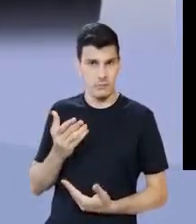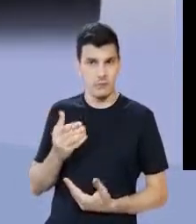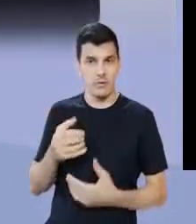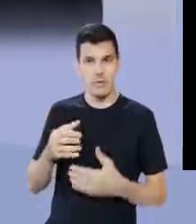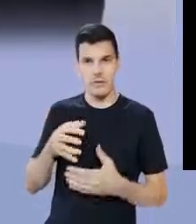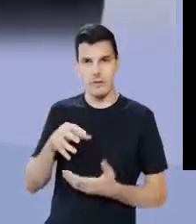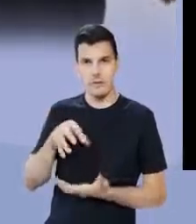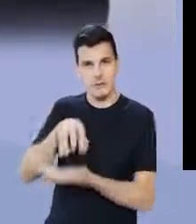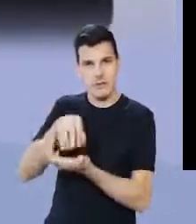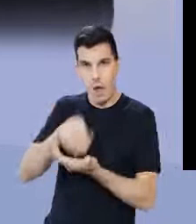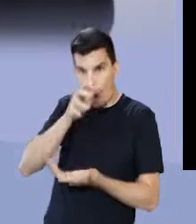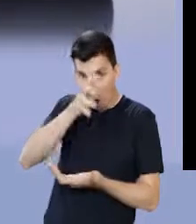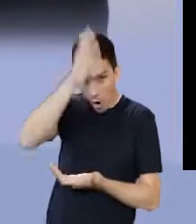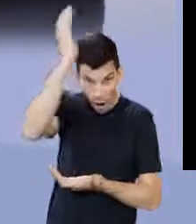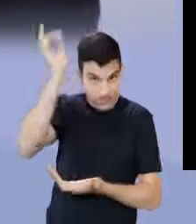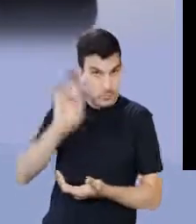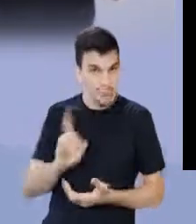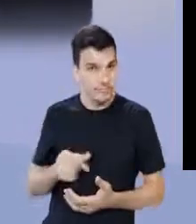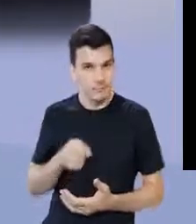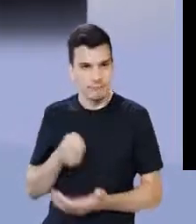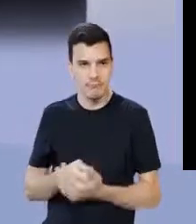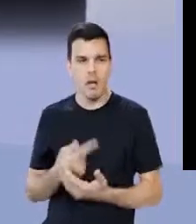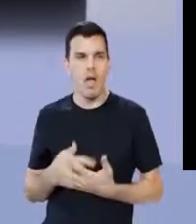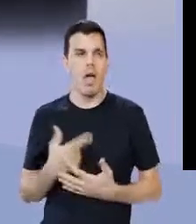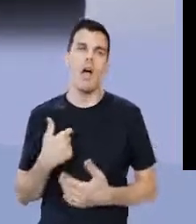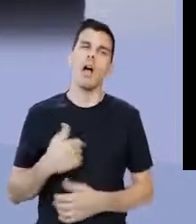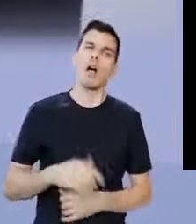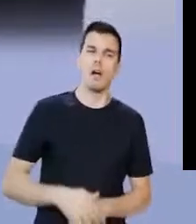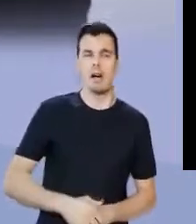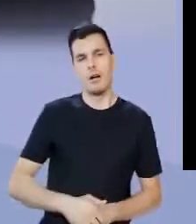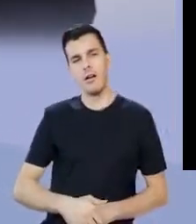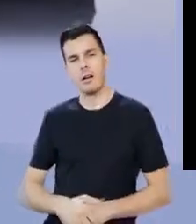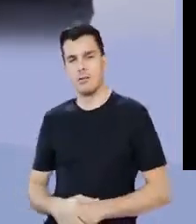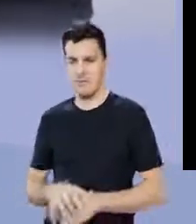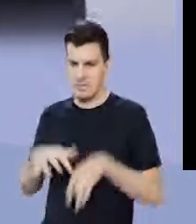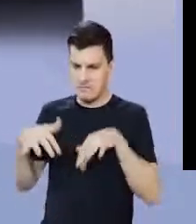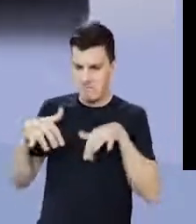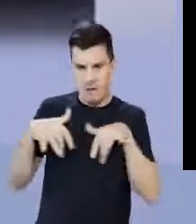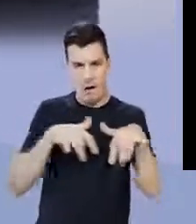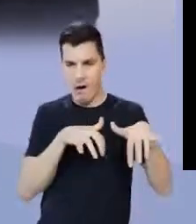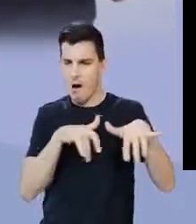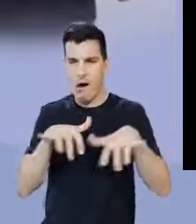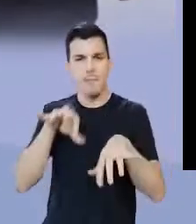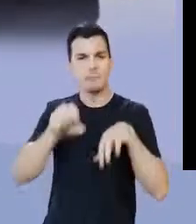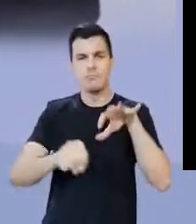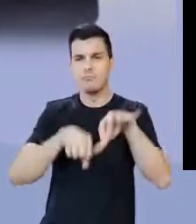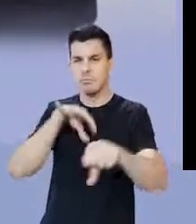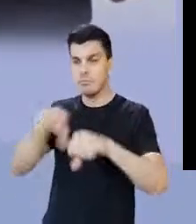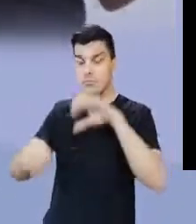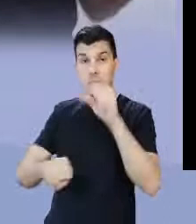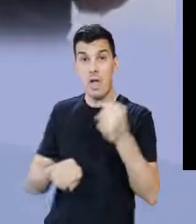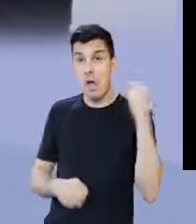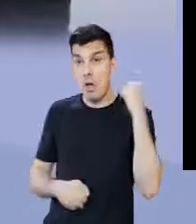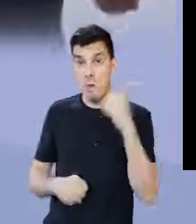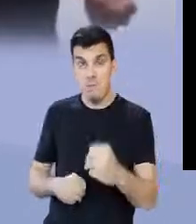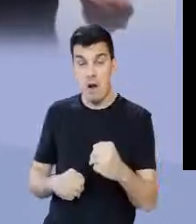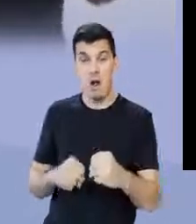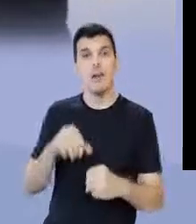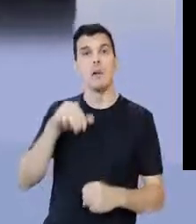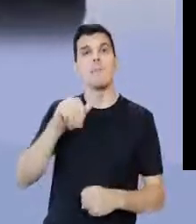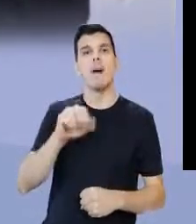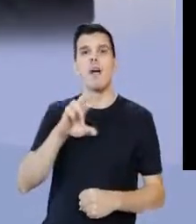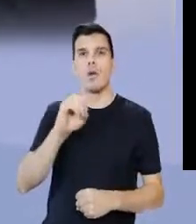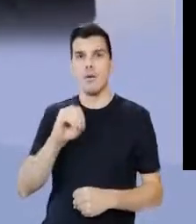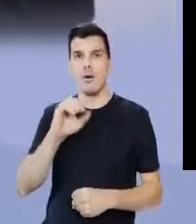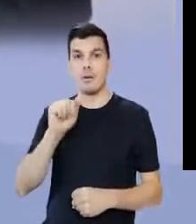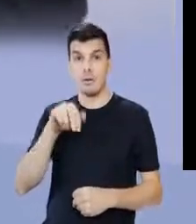no caso, a sede de Roma, Marcontono que está com todo o prestígio vai descendo, domina tudo, acaba matando o